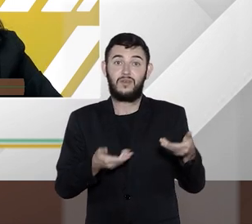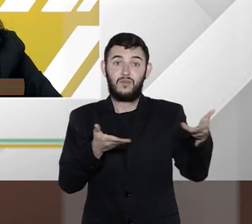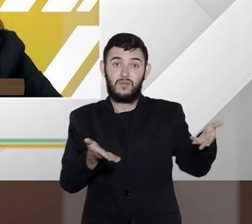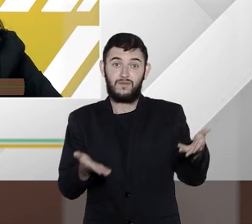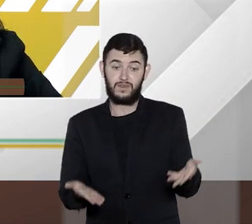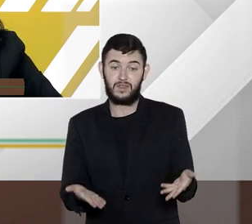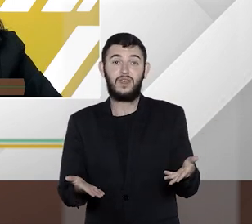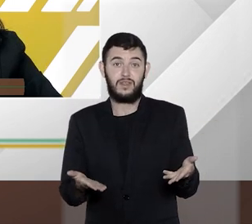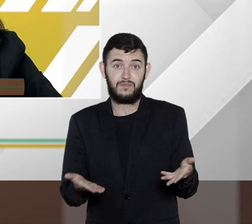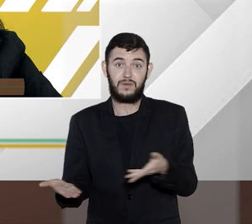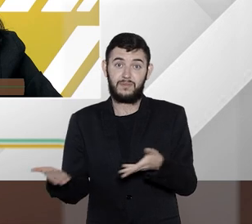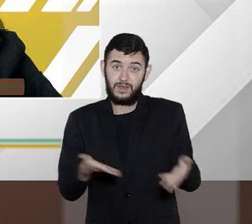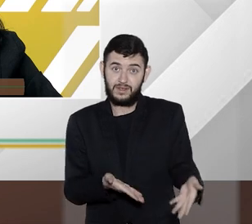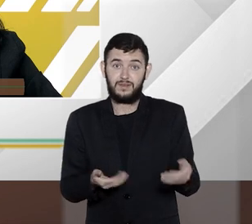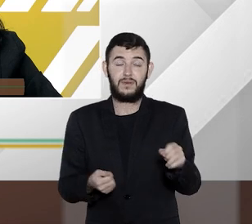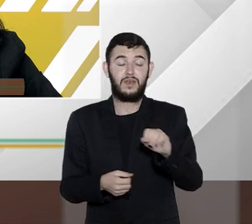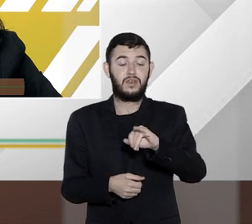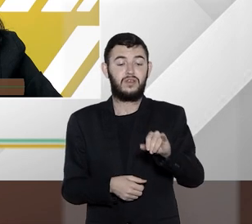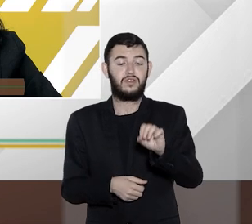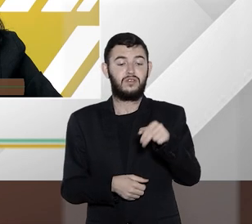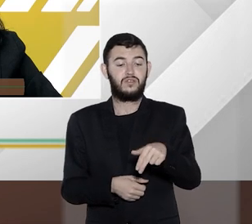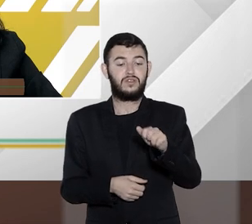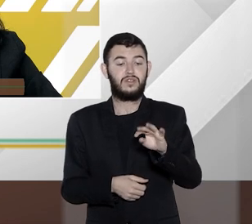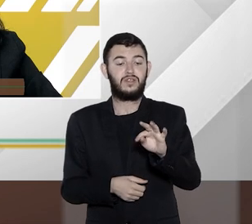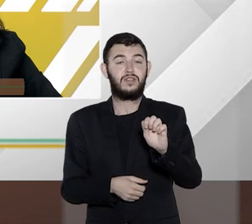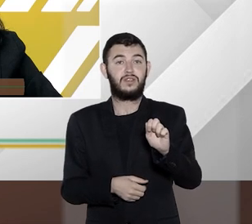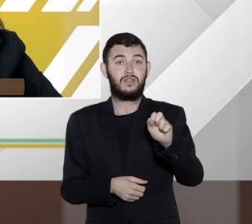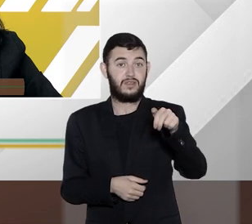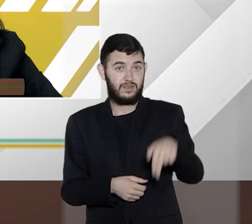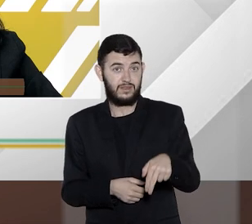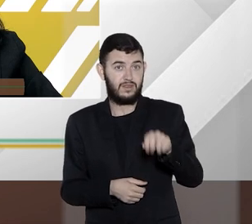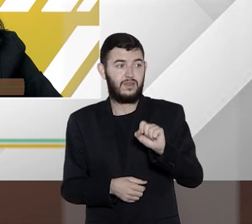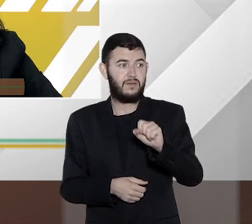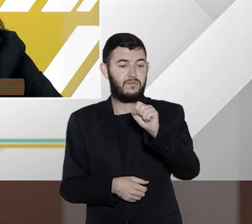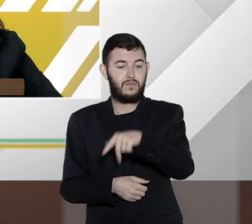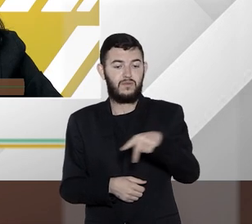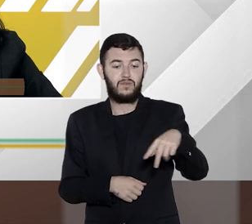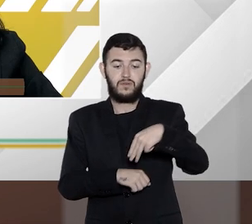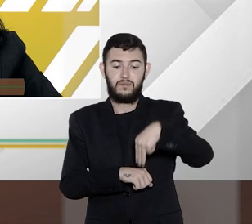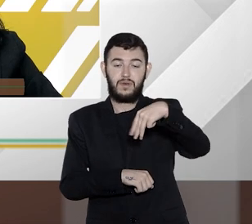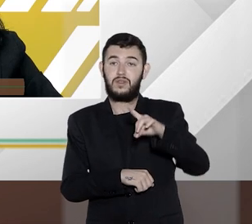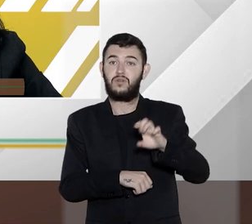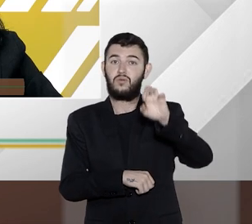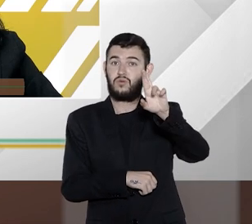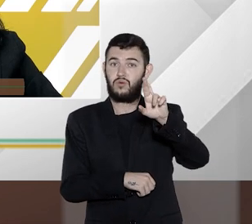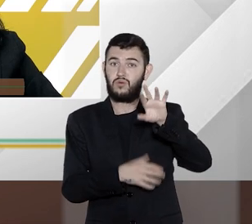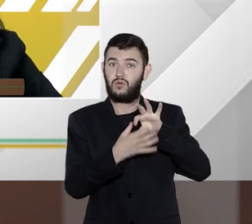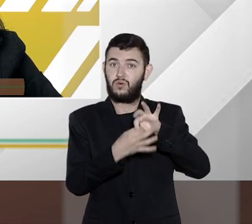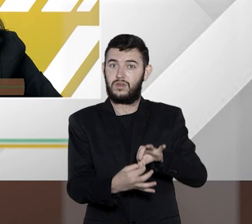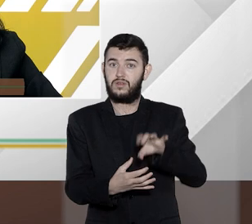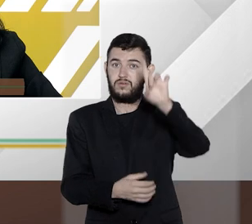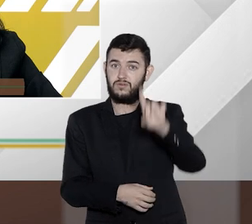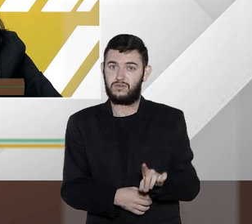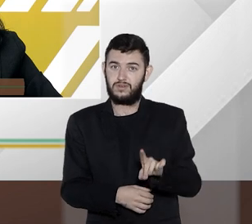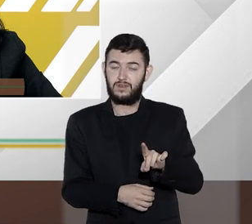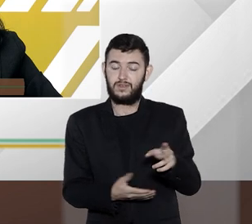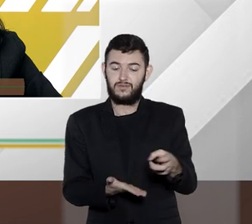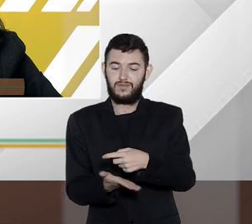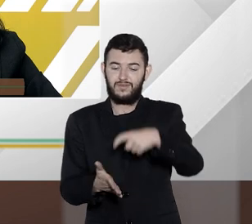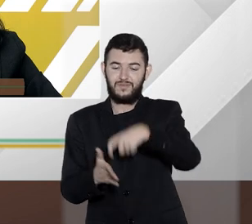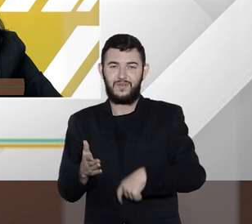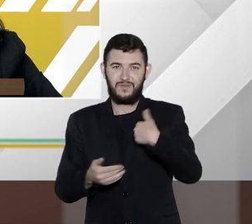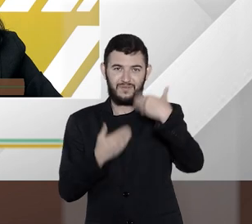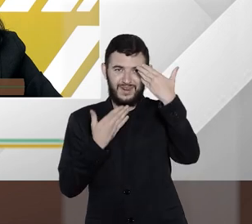Direito de hoje é Jonathan Barros Vita, que é professor, mestre e doutor em direito tributário. Muito obrigado por